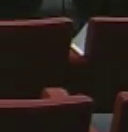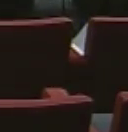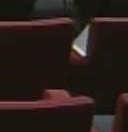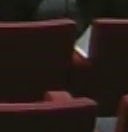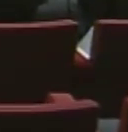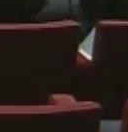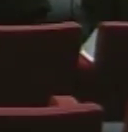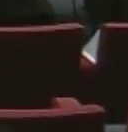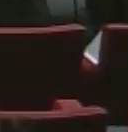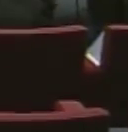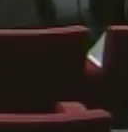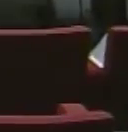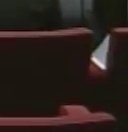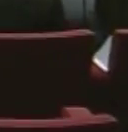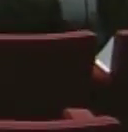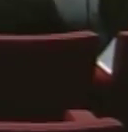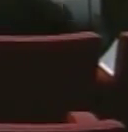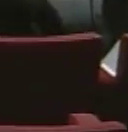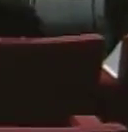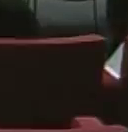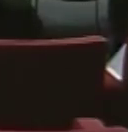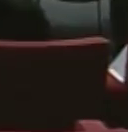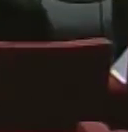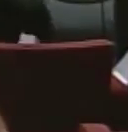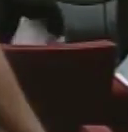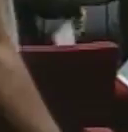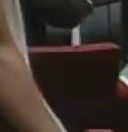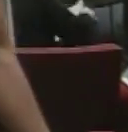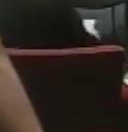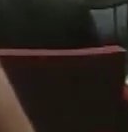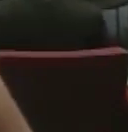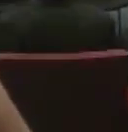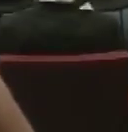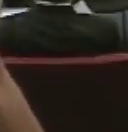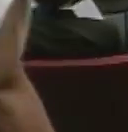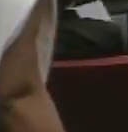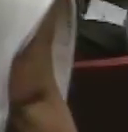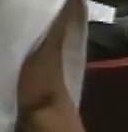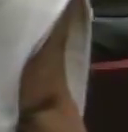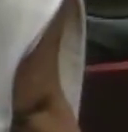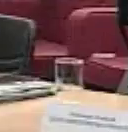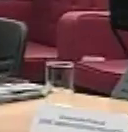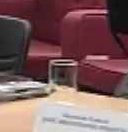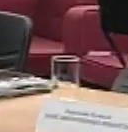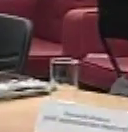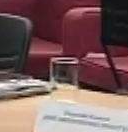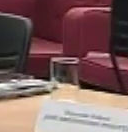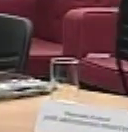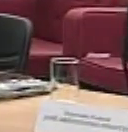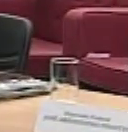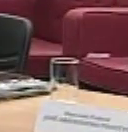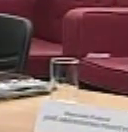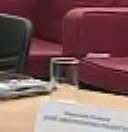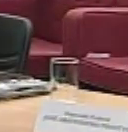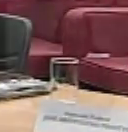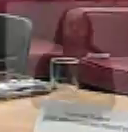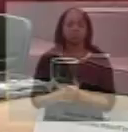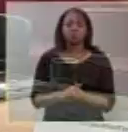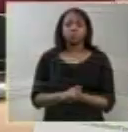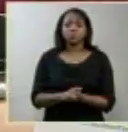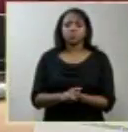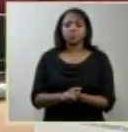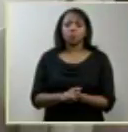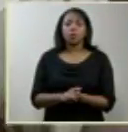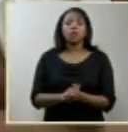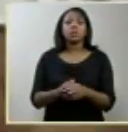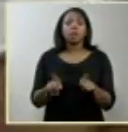e agora nessa terceira e última etapa antes do almoço. Vamos ouvir. e que tem o dever